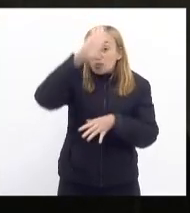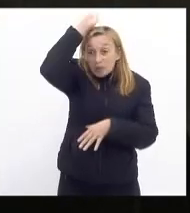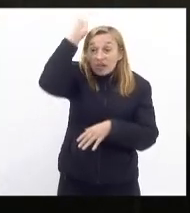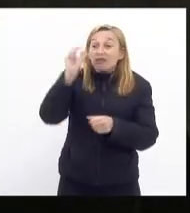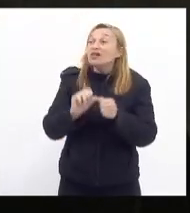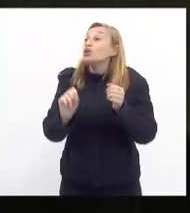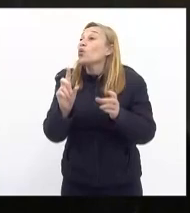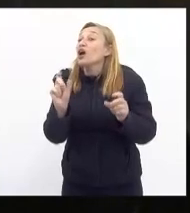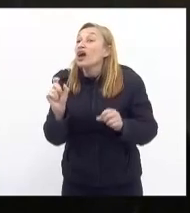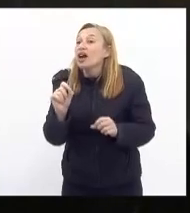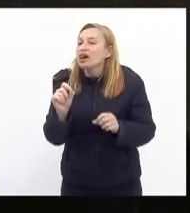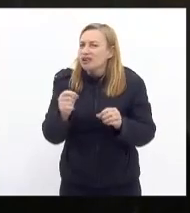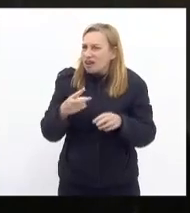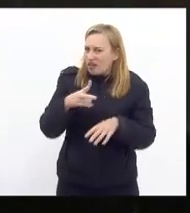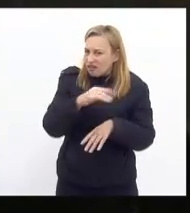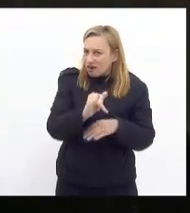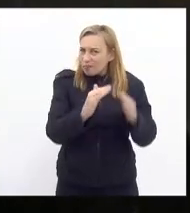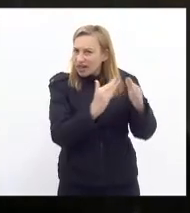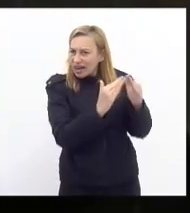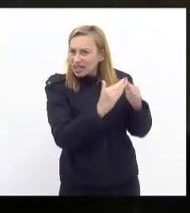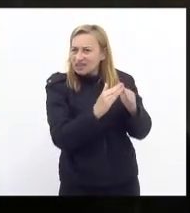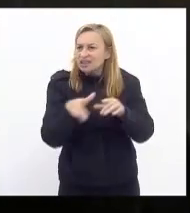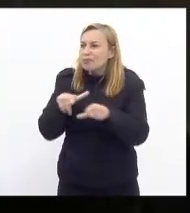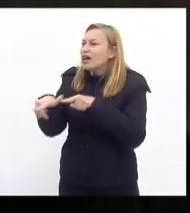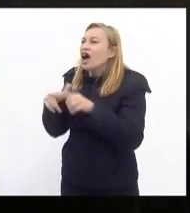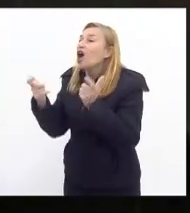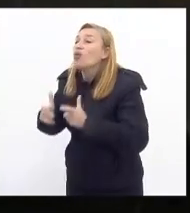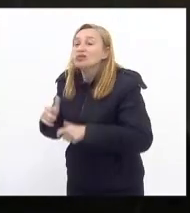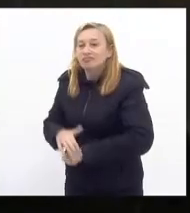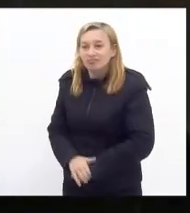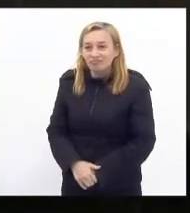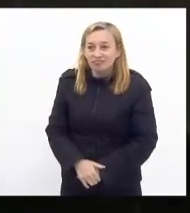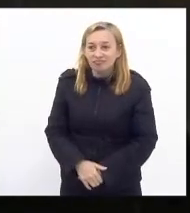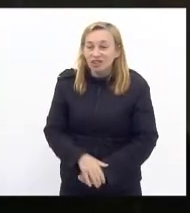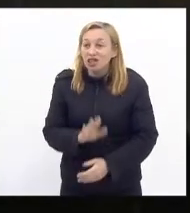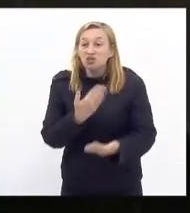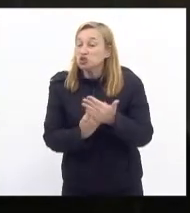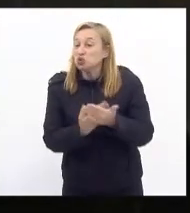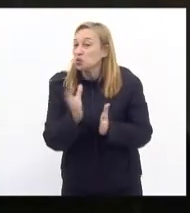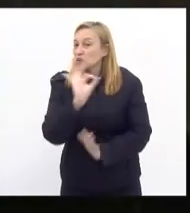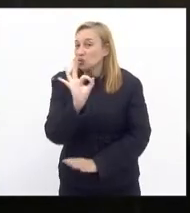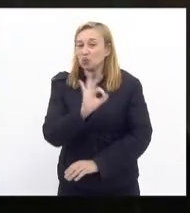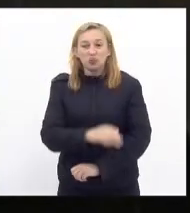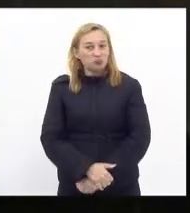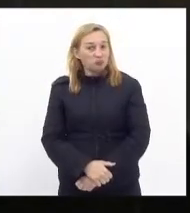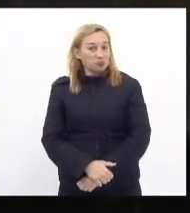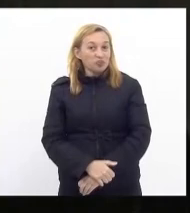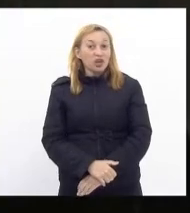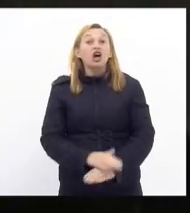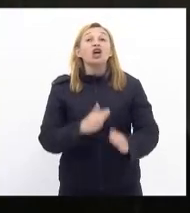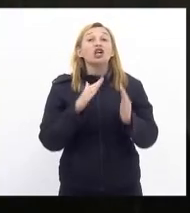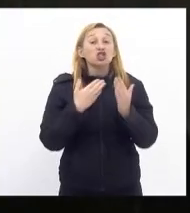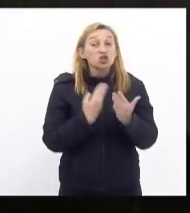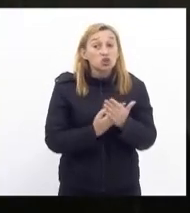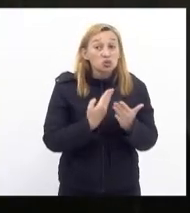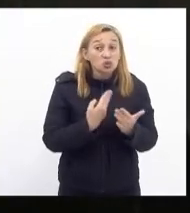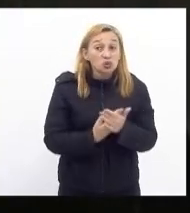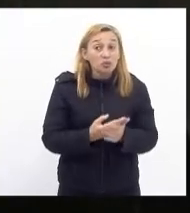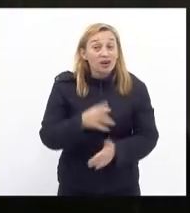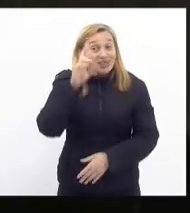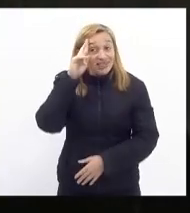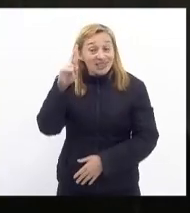vai ter que arrumar um emprego aonde não estudou para isso estudou para ser comandante